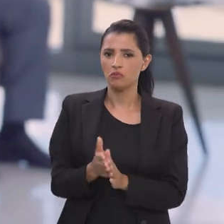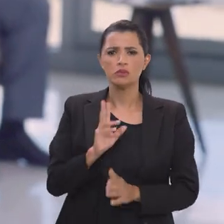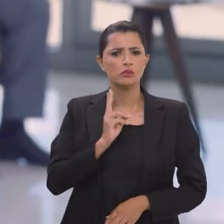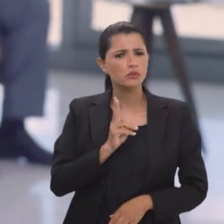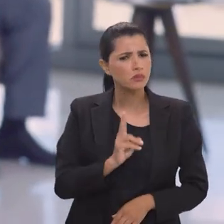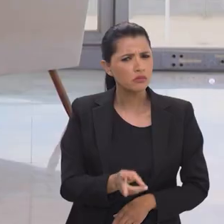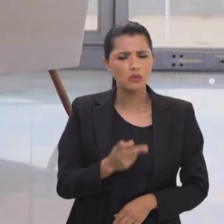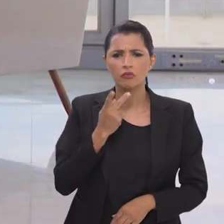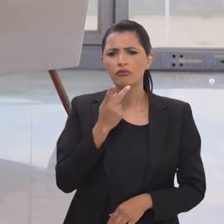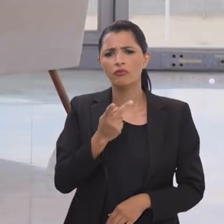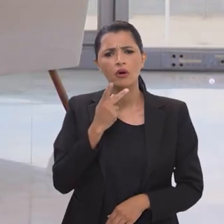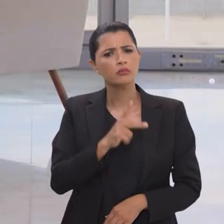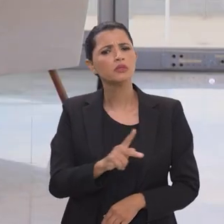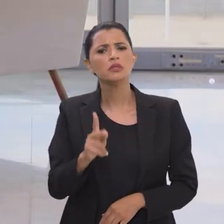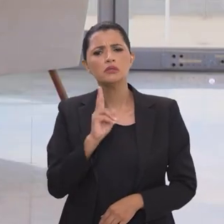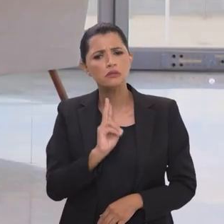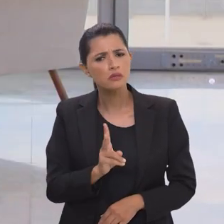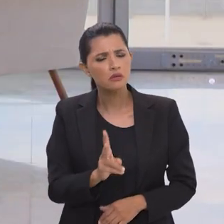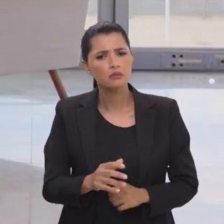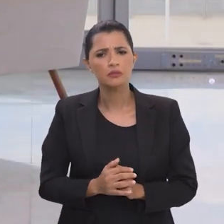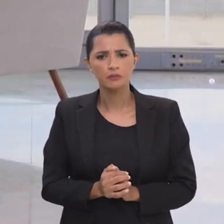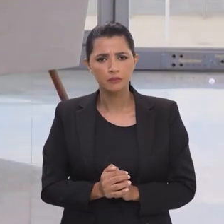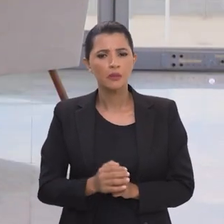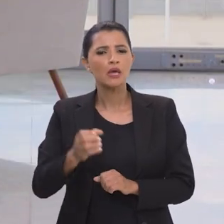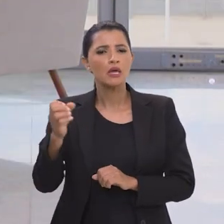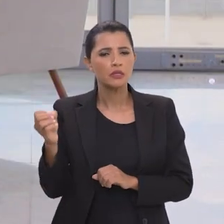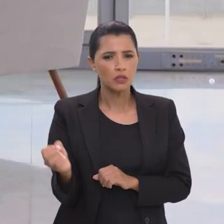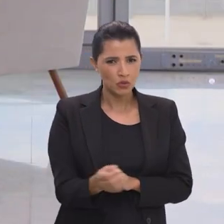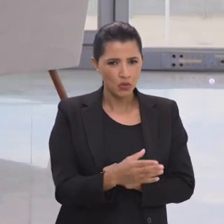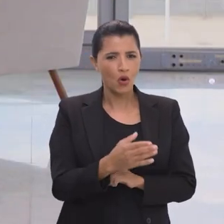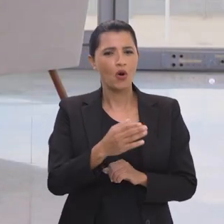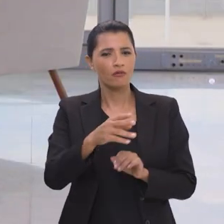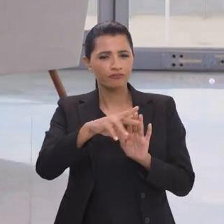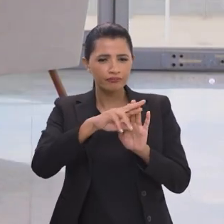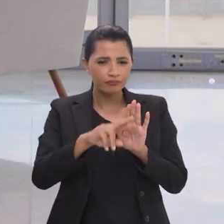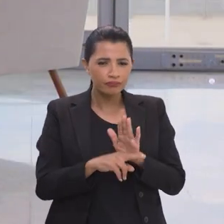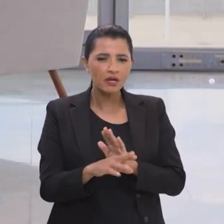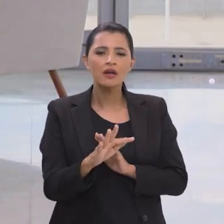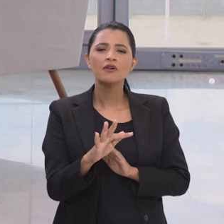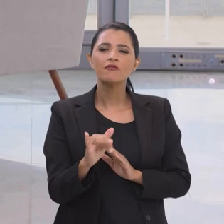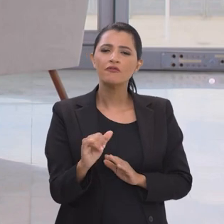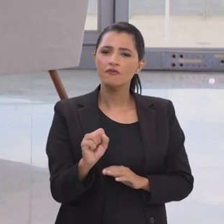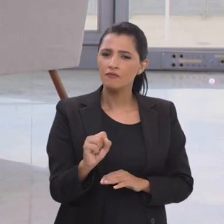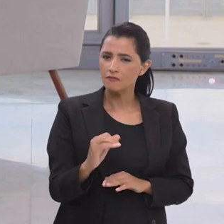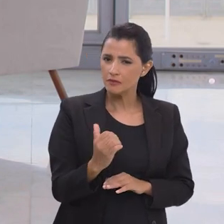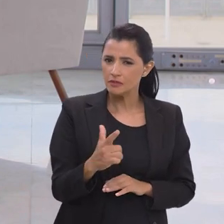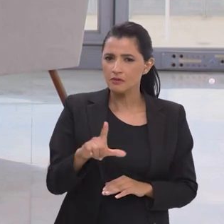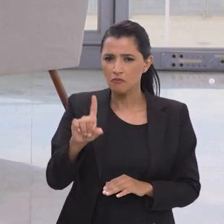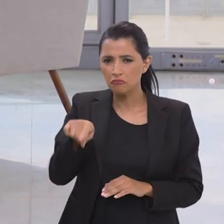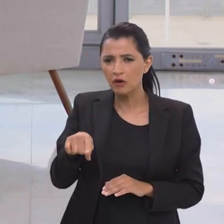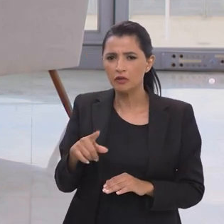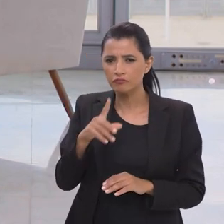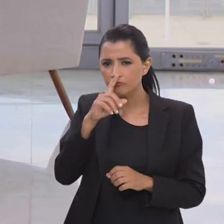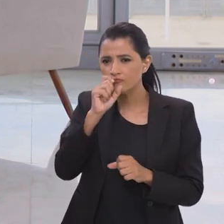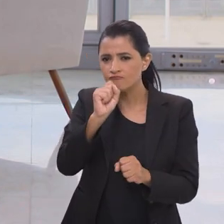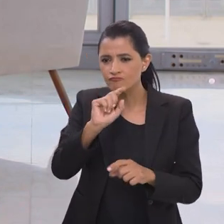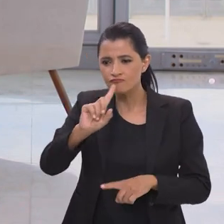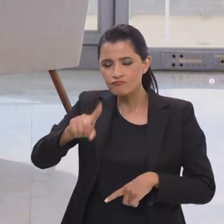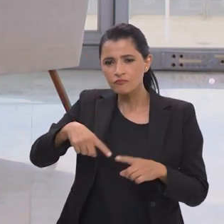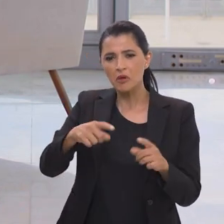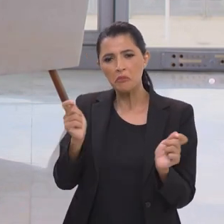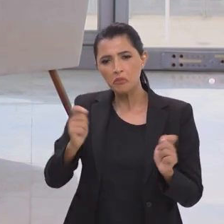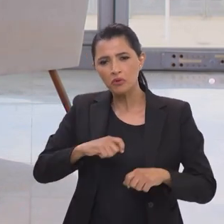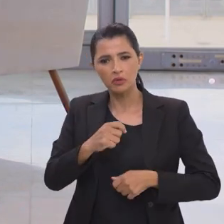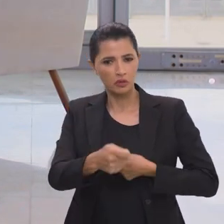presidente sempre cita isso. As novas regras fiscais vão reforçar esses pressupostos e fazer com que a